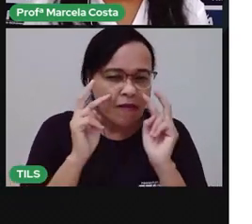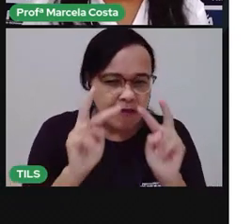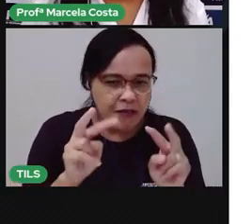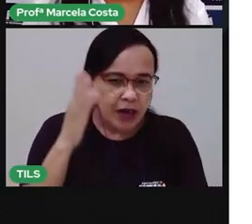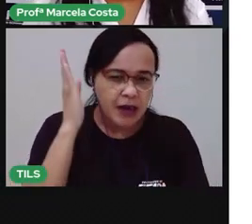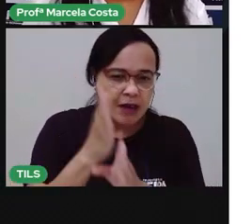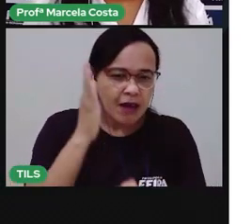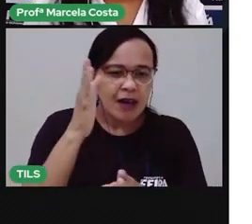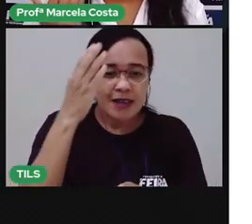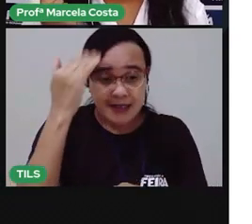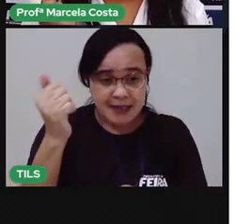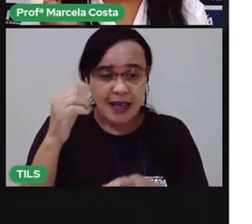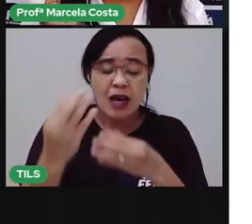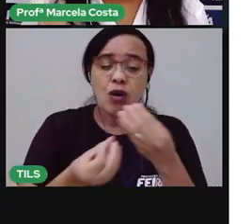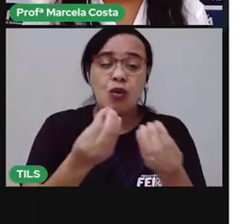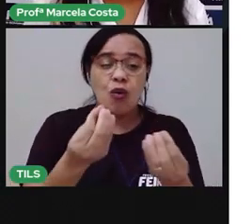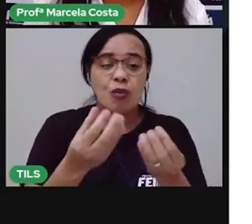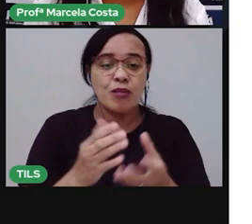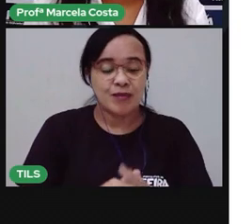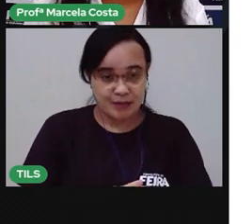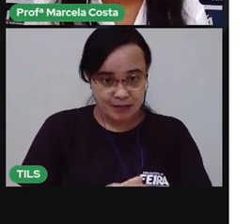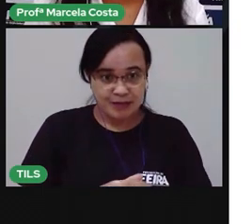tá bom? Vamos lá?